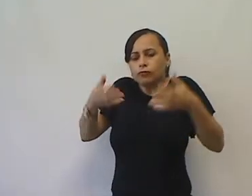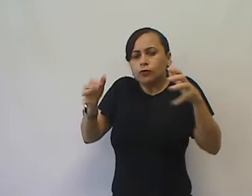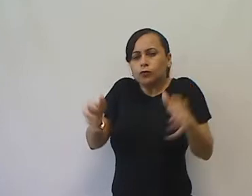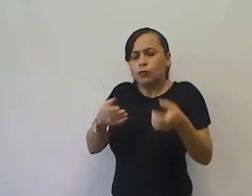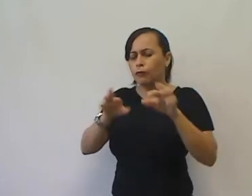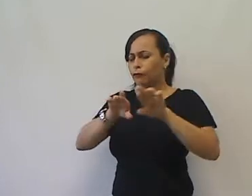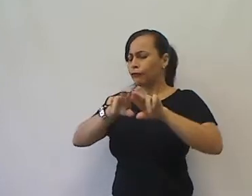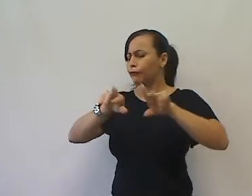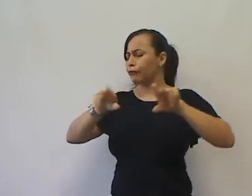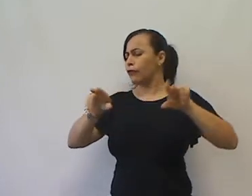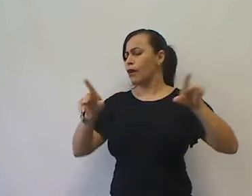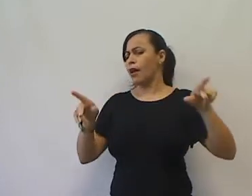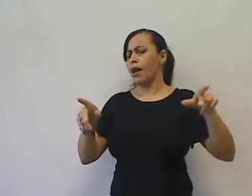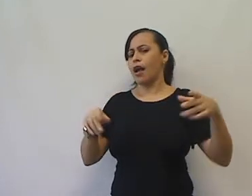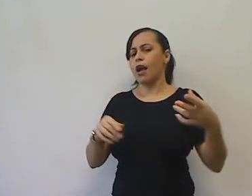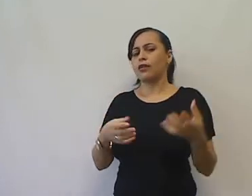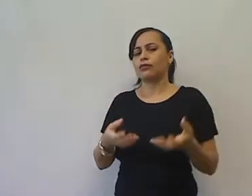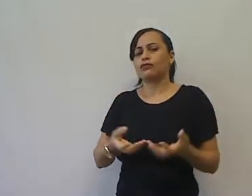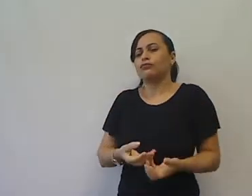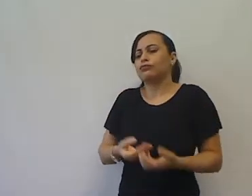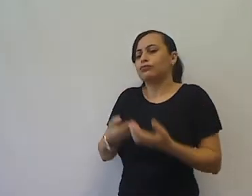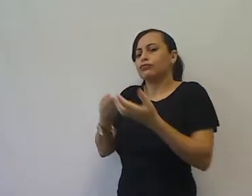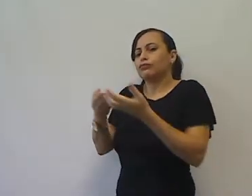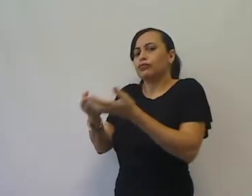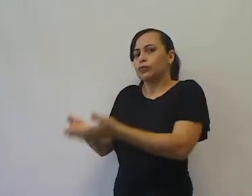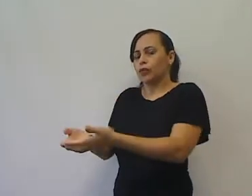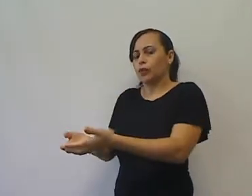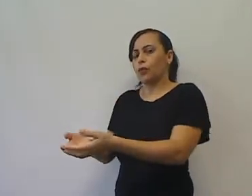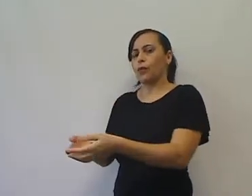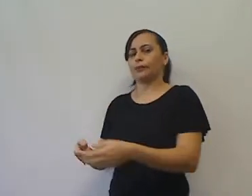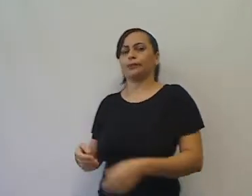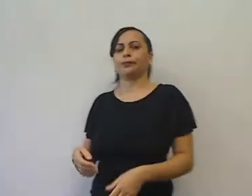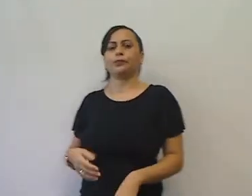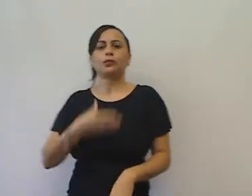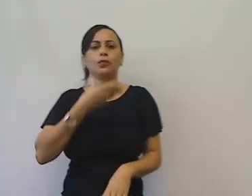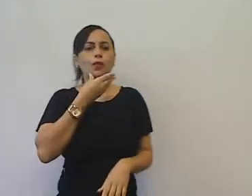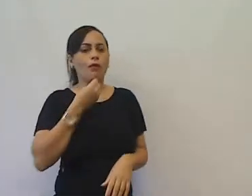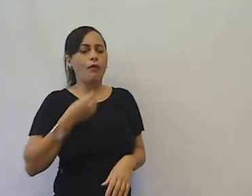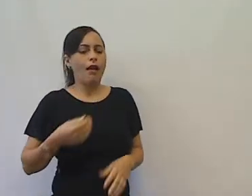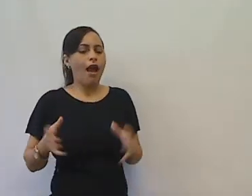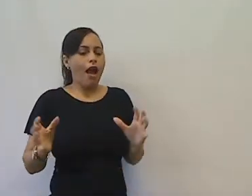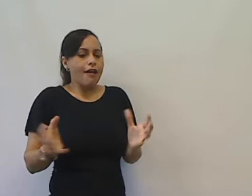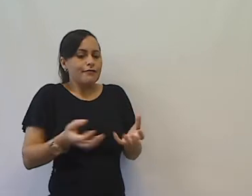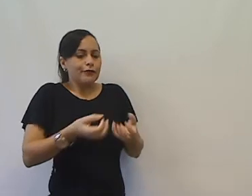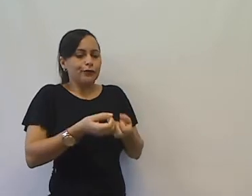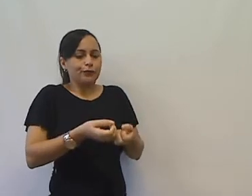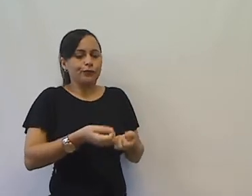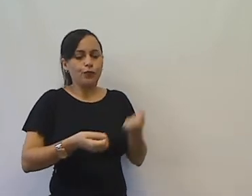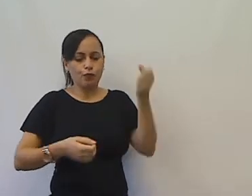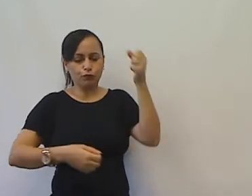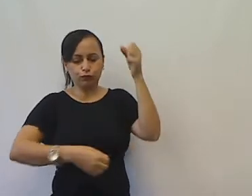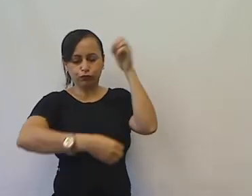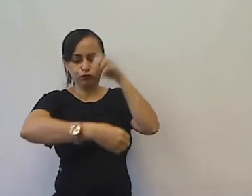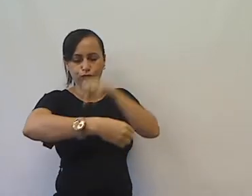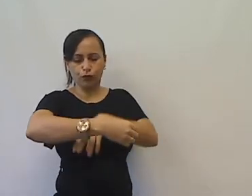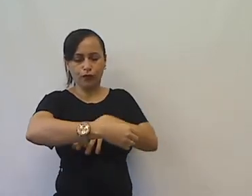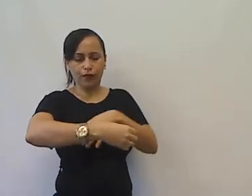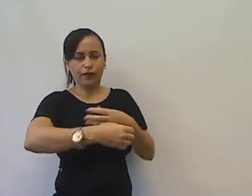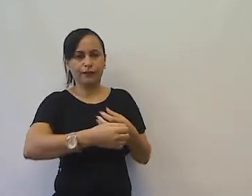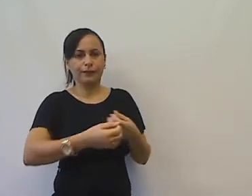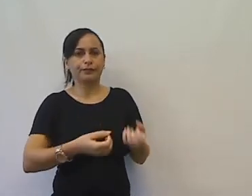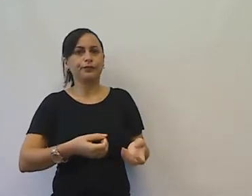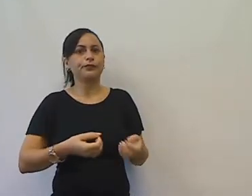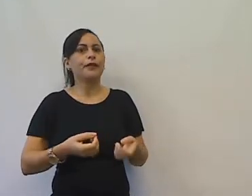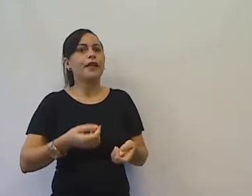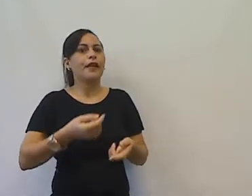chuchu, beterraba e levou tudo para o Pedro. O Pedro retirava um pouco, colocava na